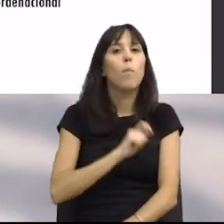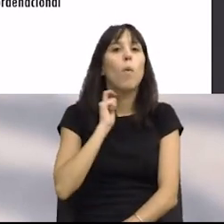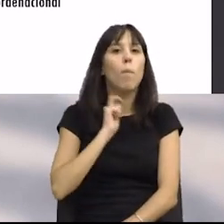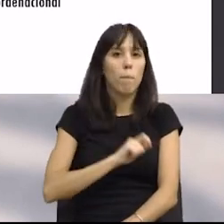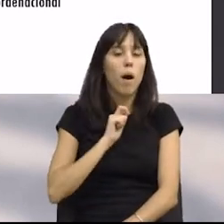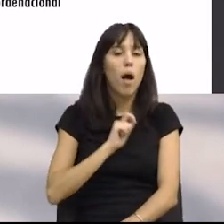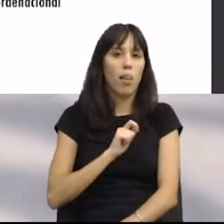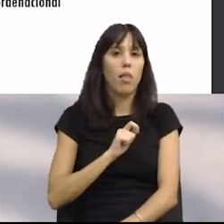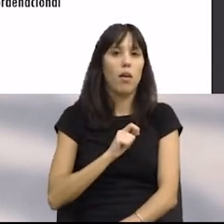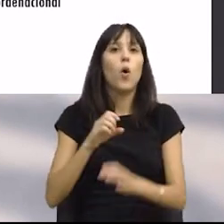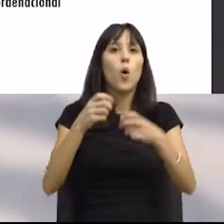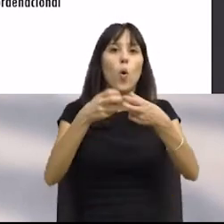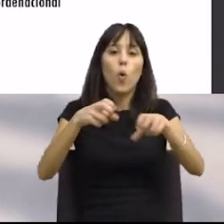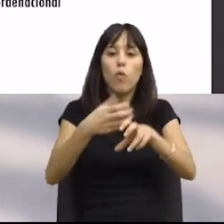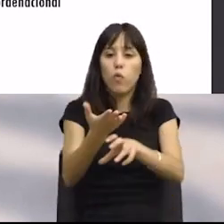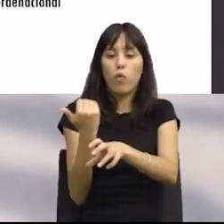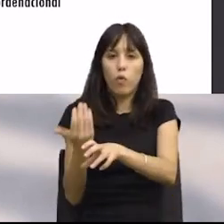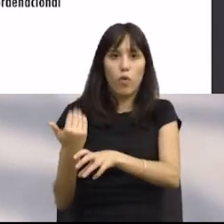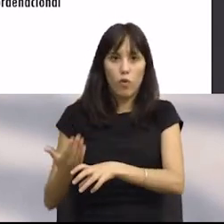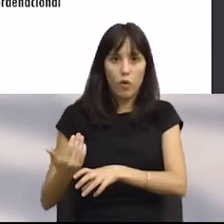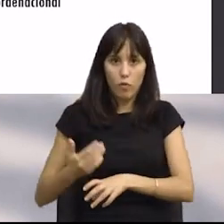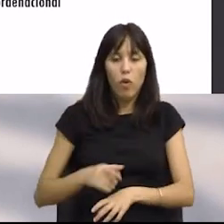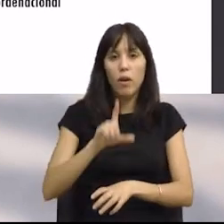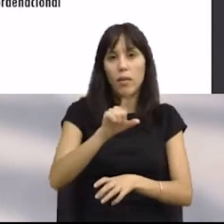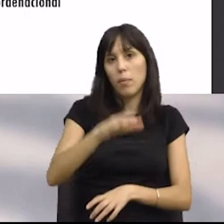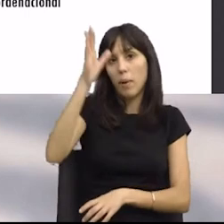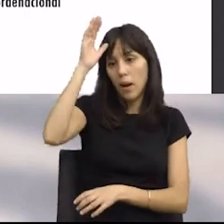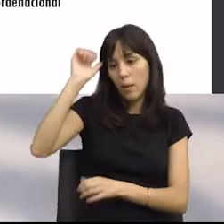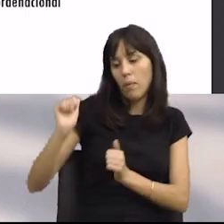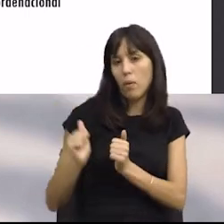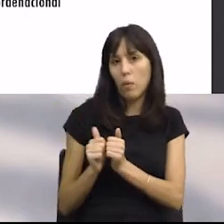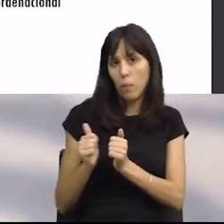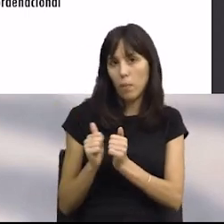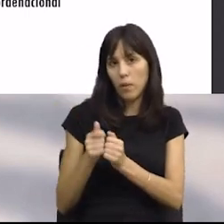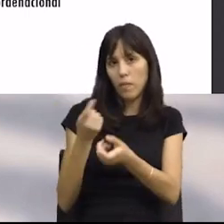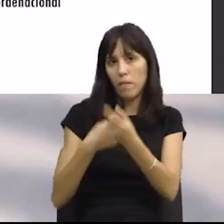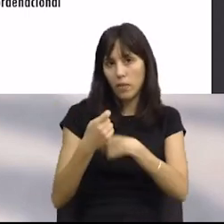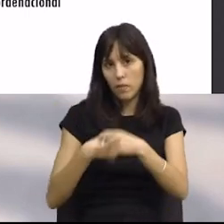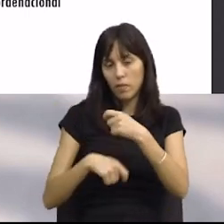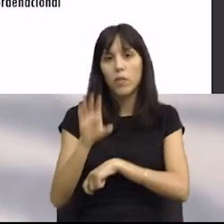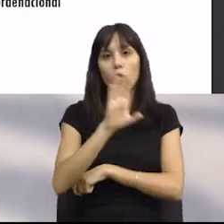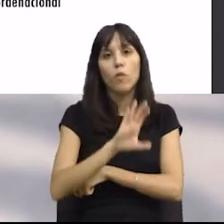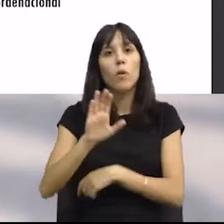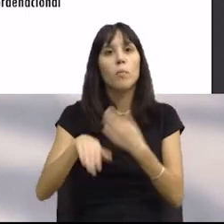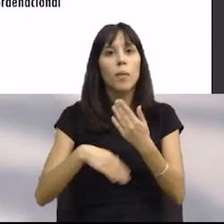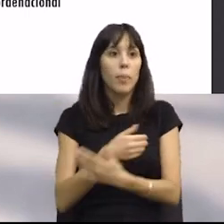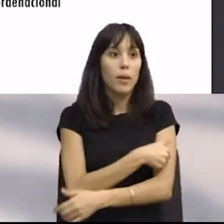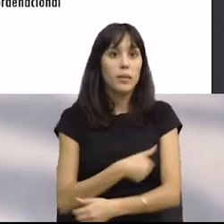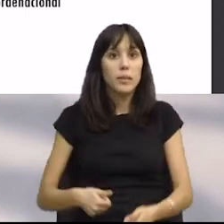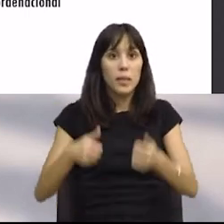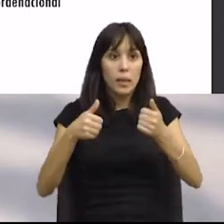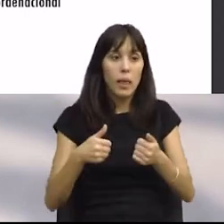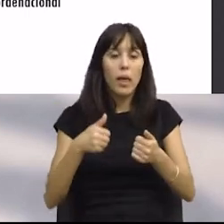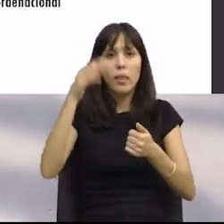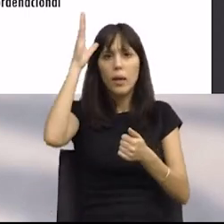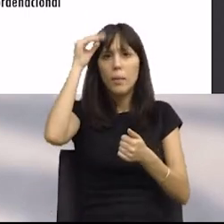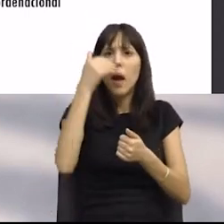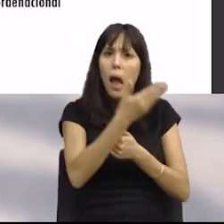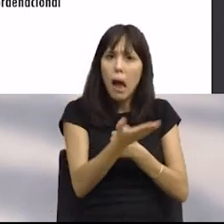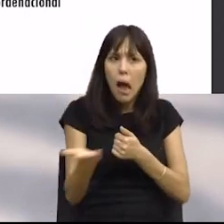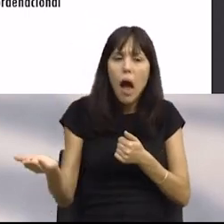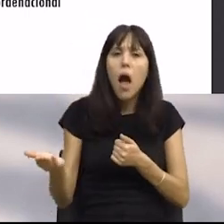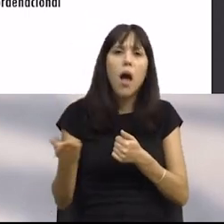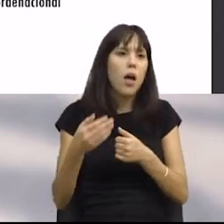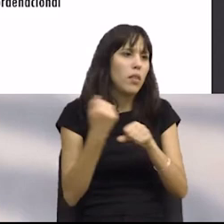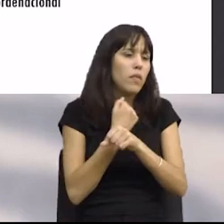o comércio de animais de companhia, as disposições relativas a animais que existem nesta cidade e que estão associadas a atividades